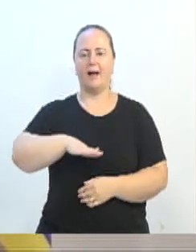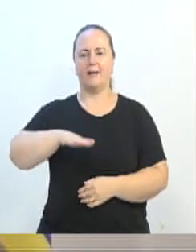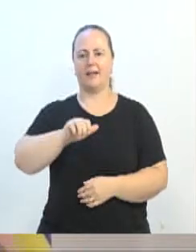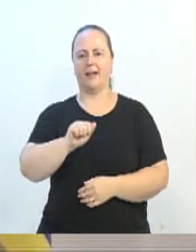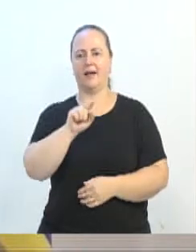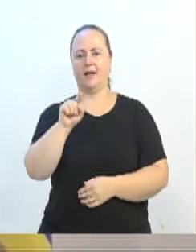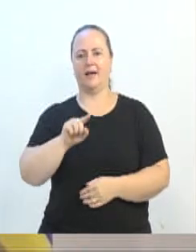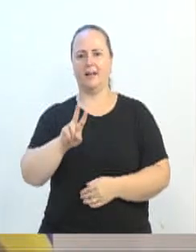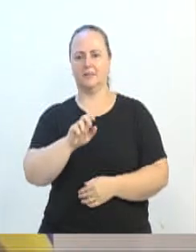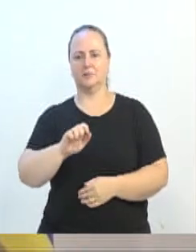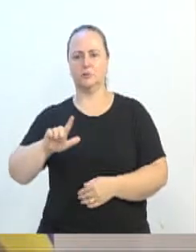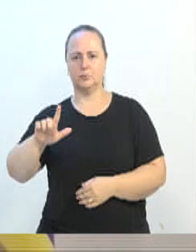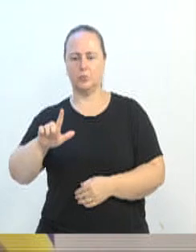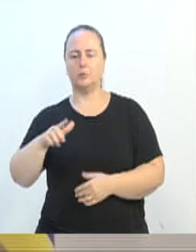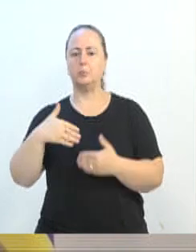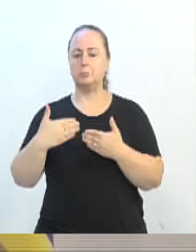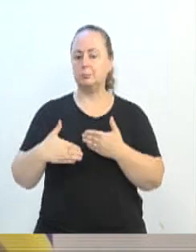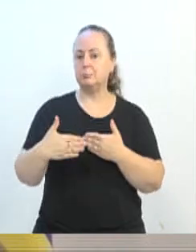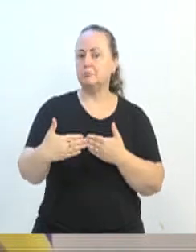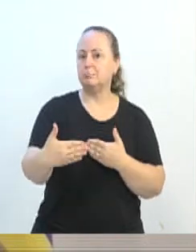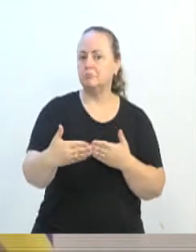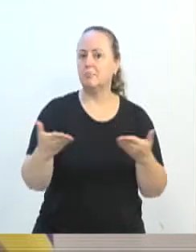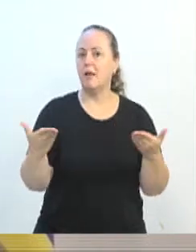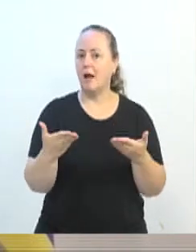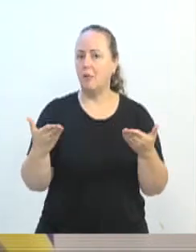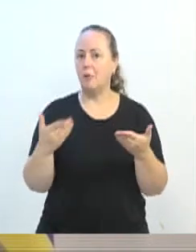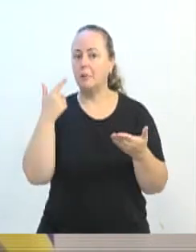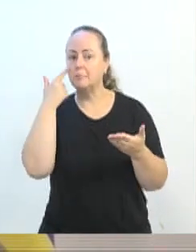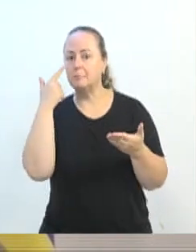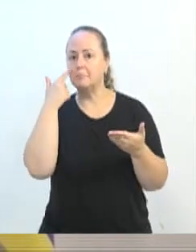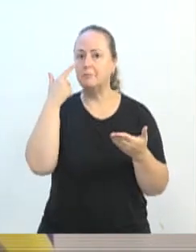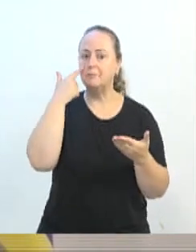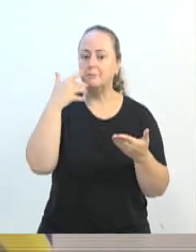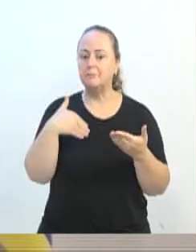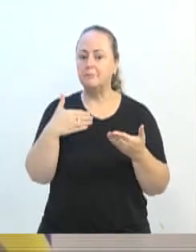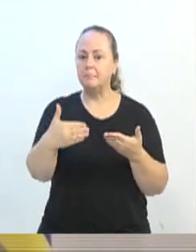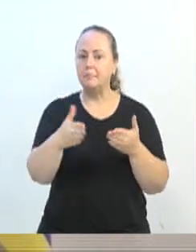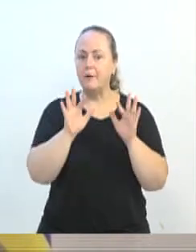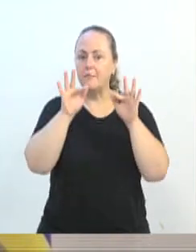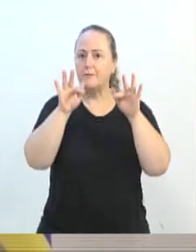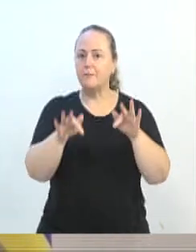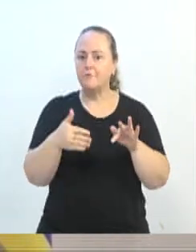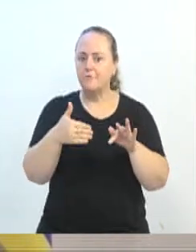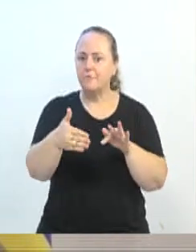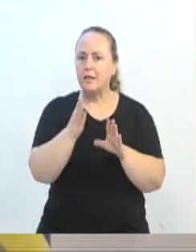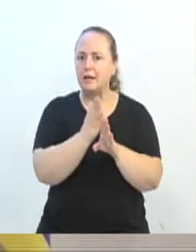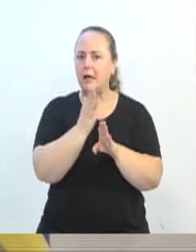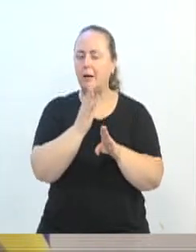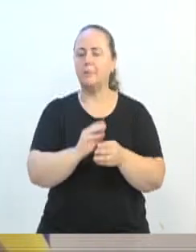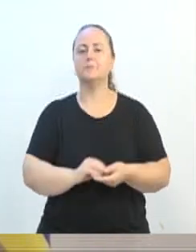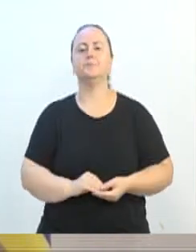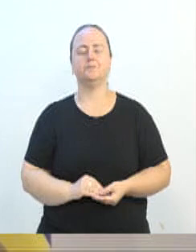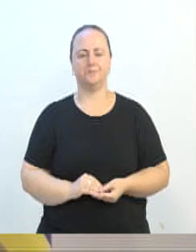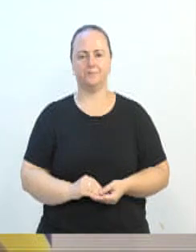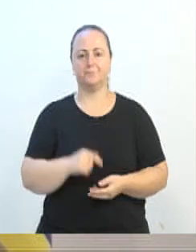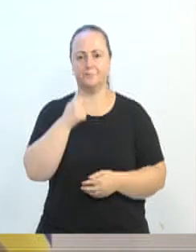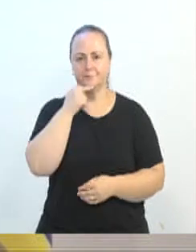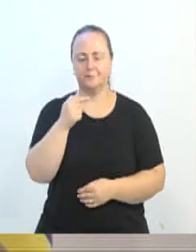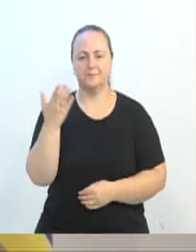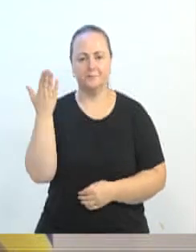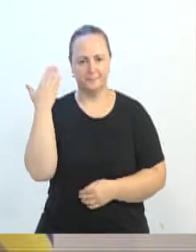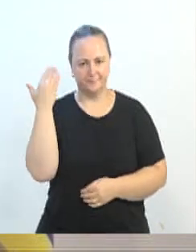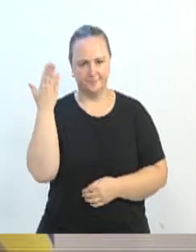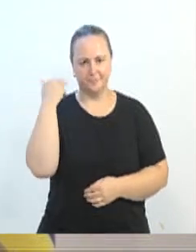Câmara de Vereadores, o processo parece se encaminhar para a reta final. Na semana passada, Poder Executivo